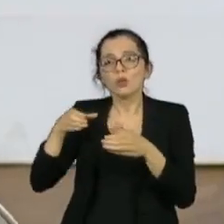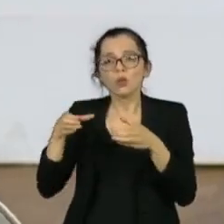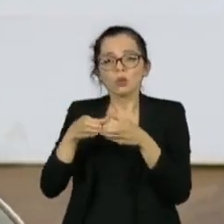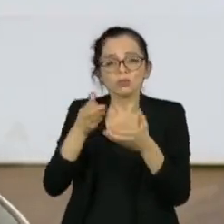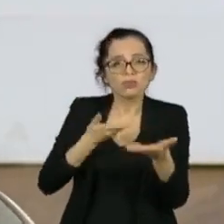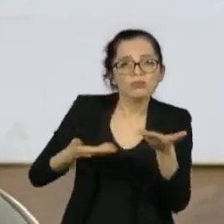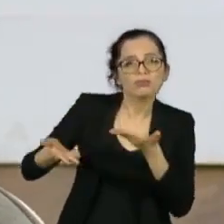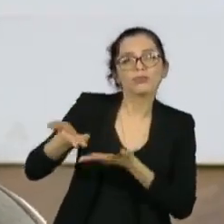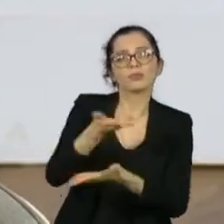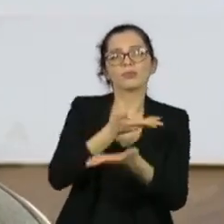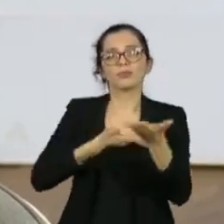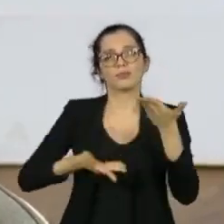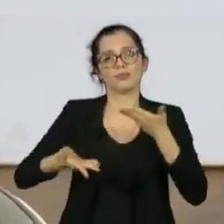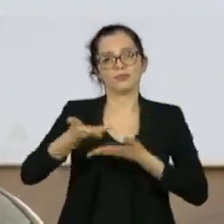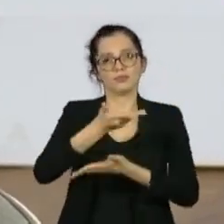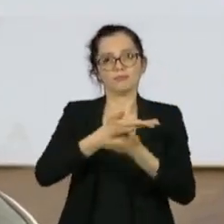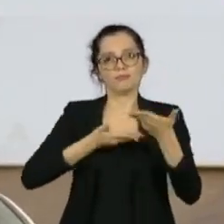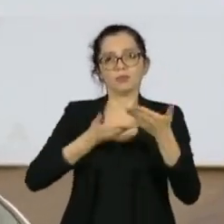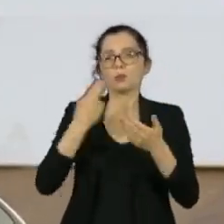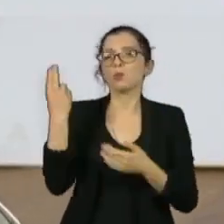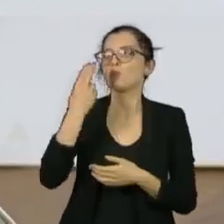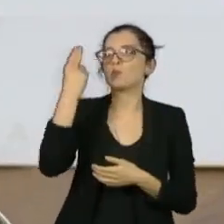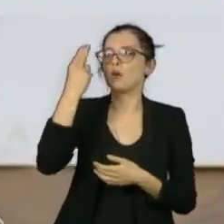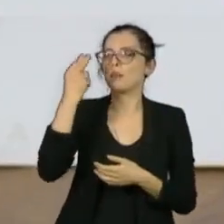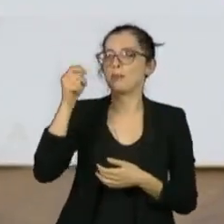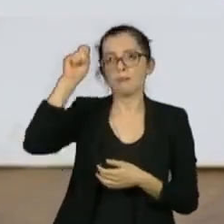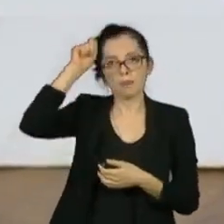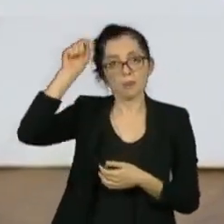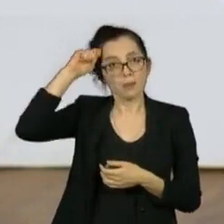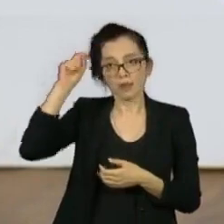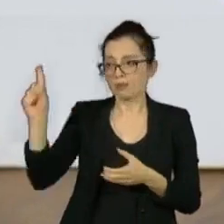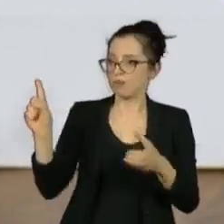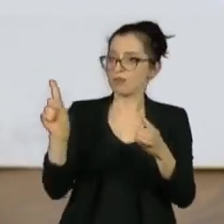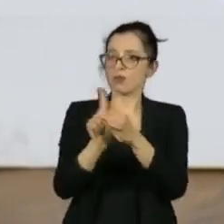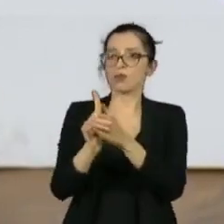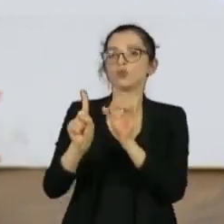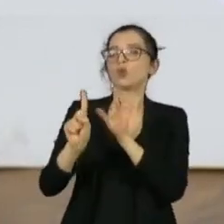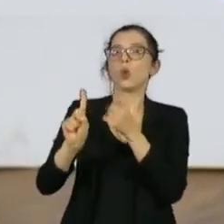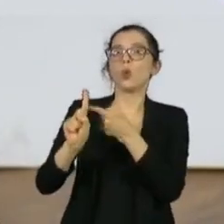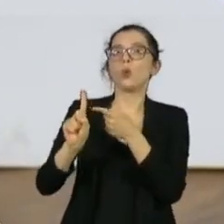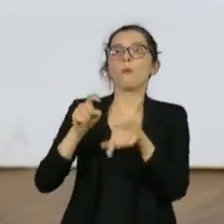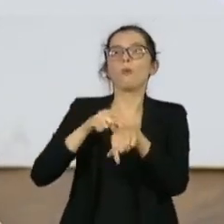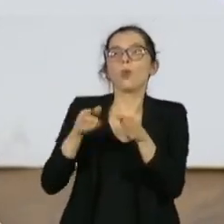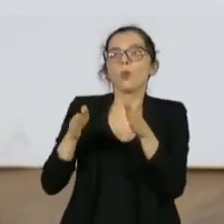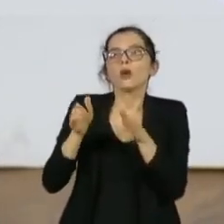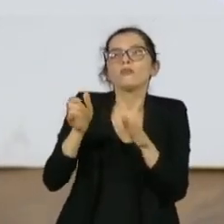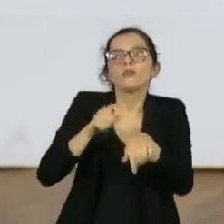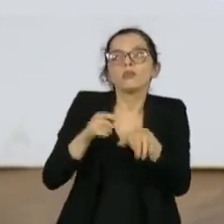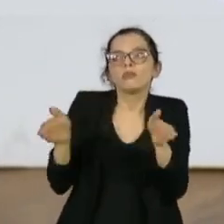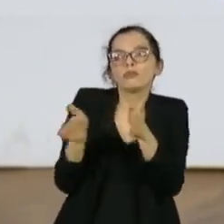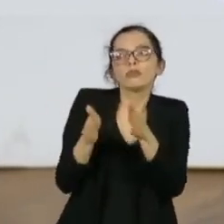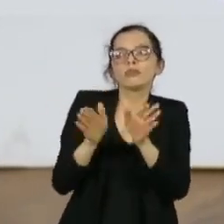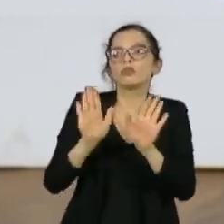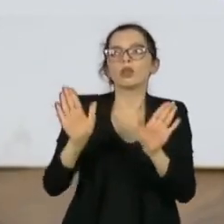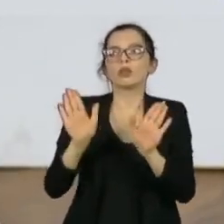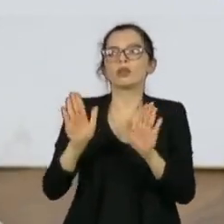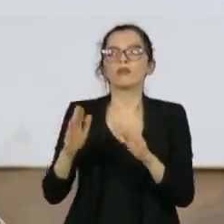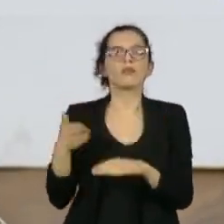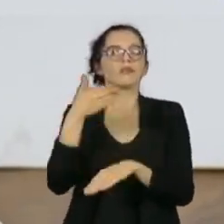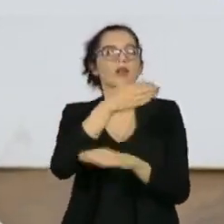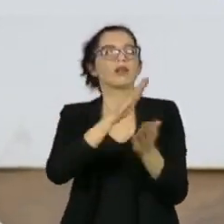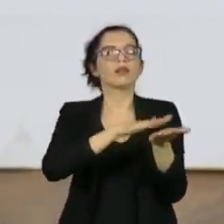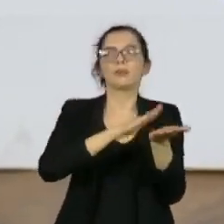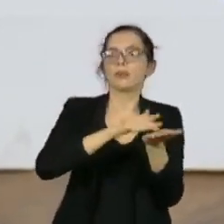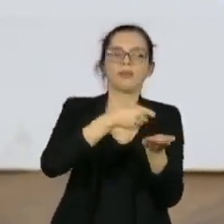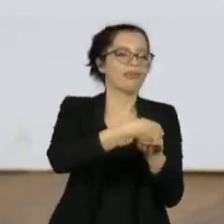entender que não é só na hora da eleição que eles vão chegar, entrar na favela e distribuir uma coisa ou outra e não voltar mais. Ou pegar